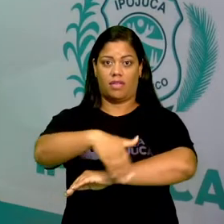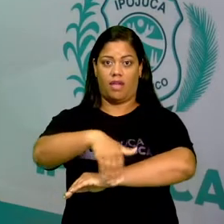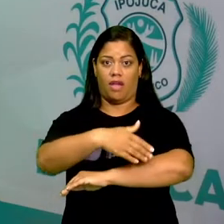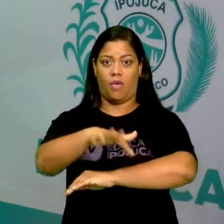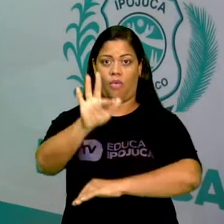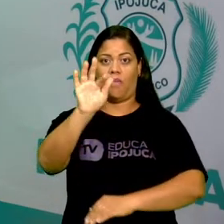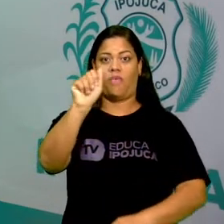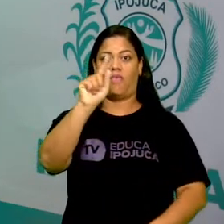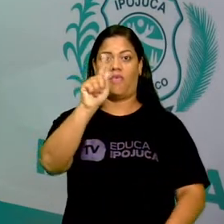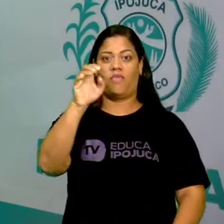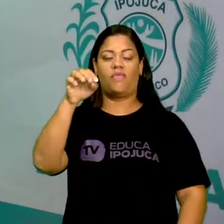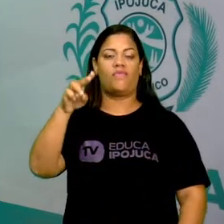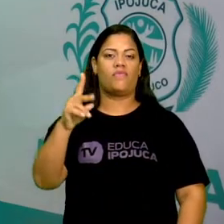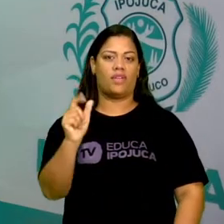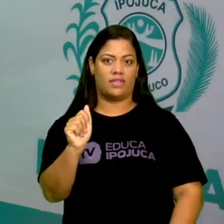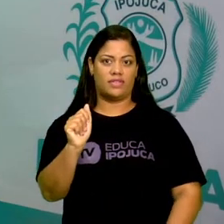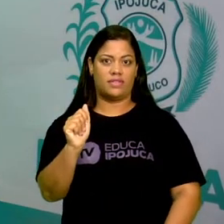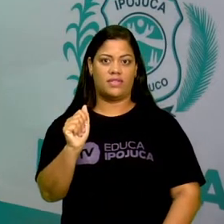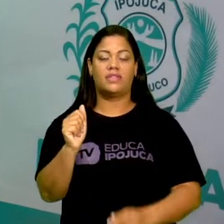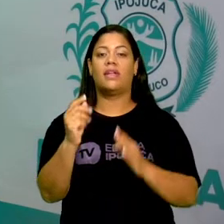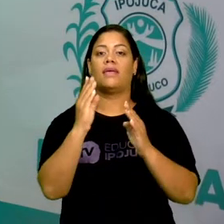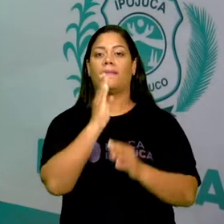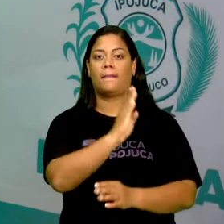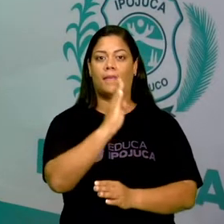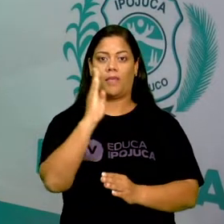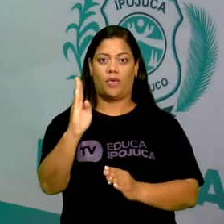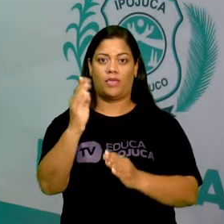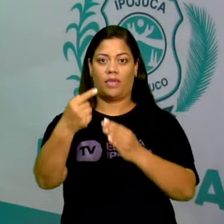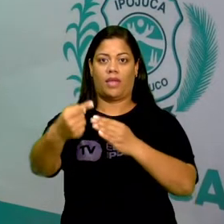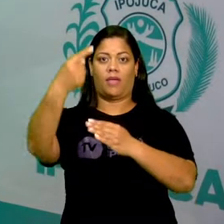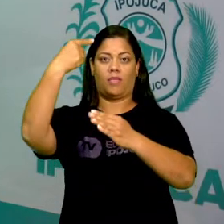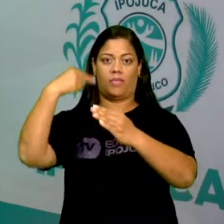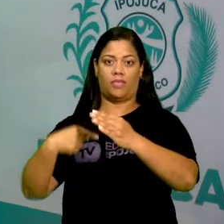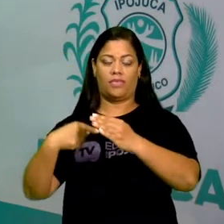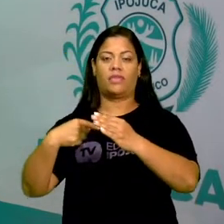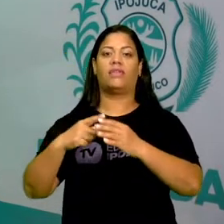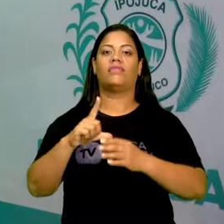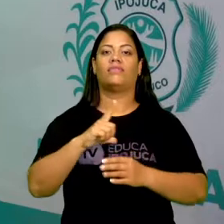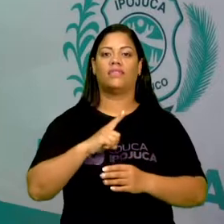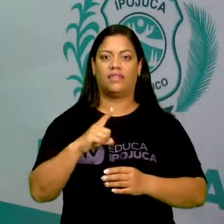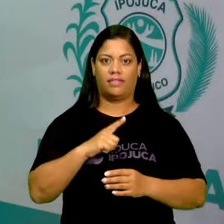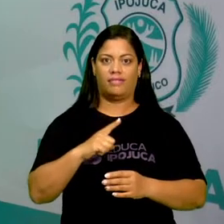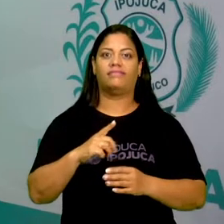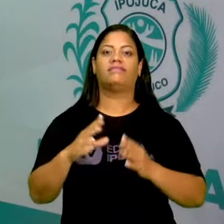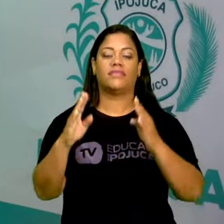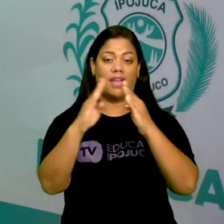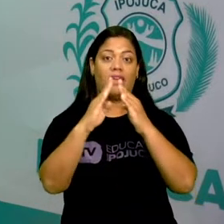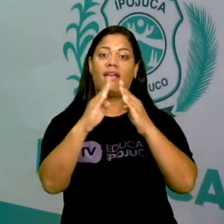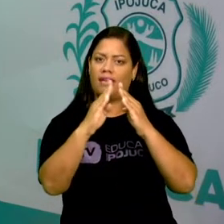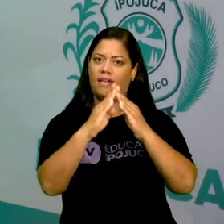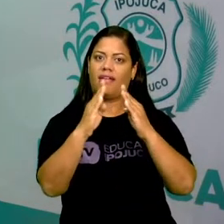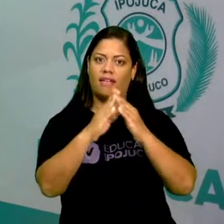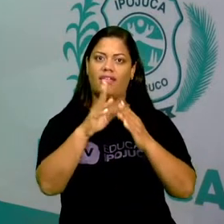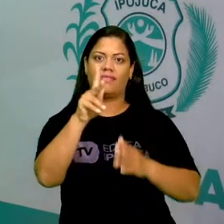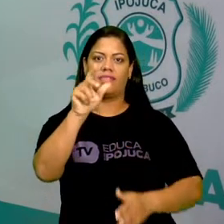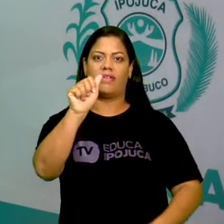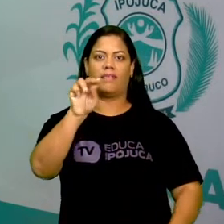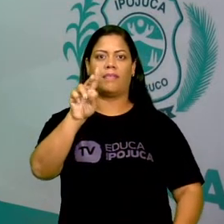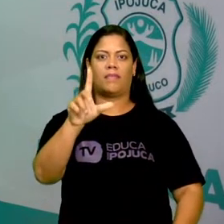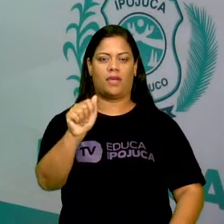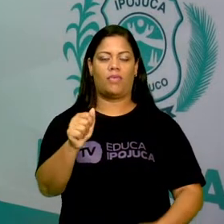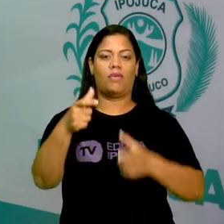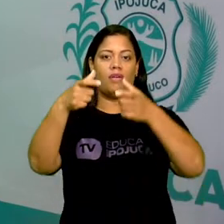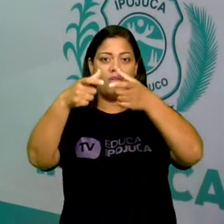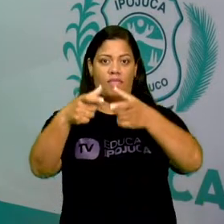fazenda e por trás da biblioteca está a casa de Paula. Então, isso é uma